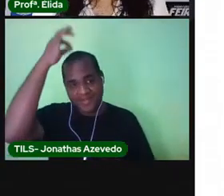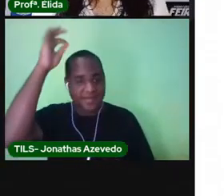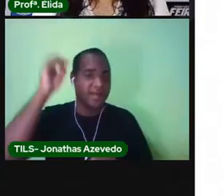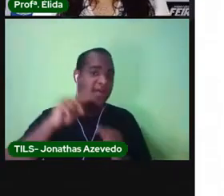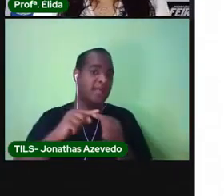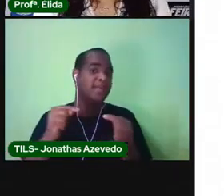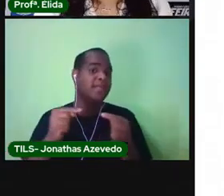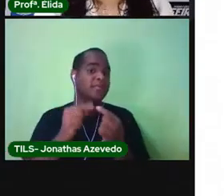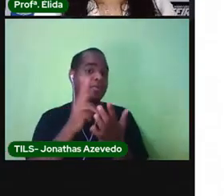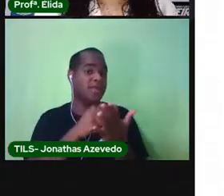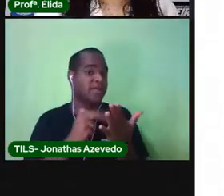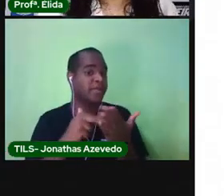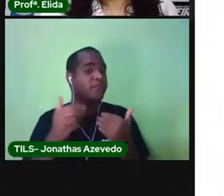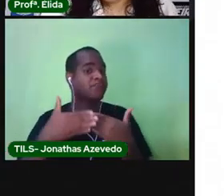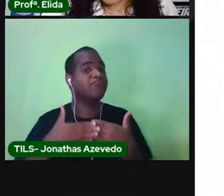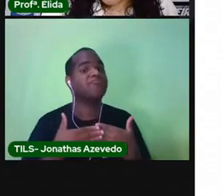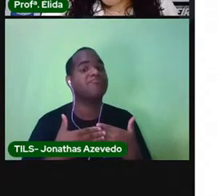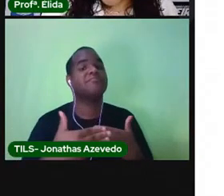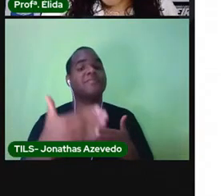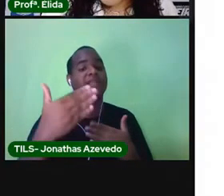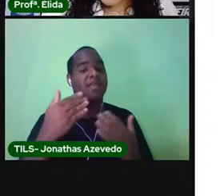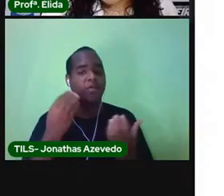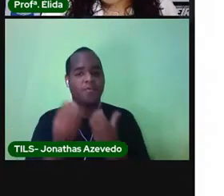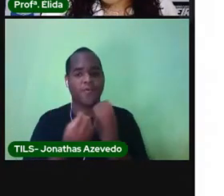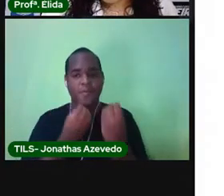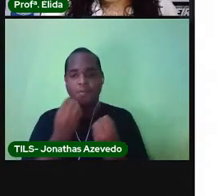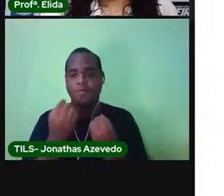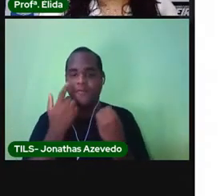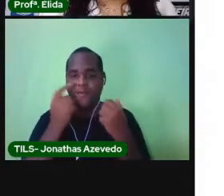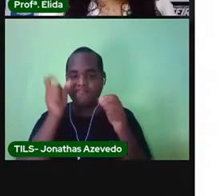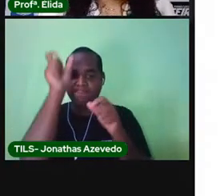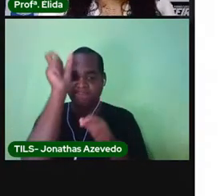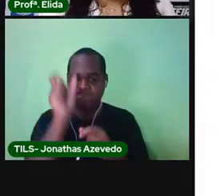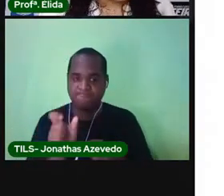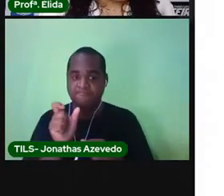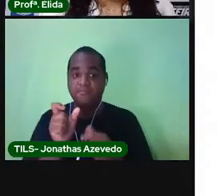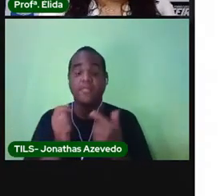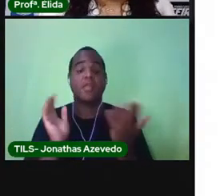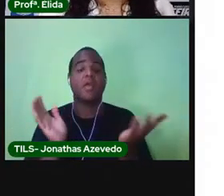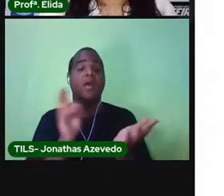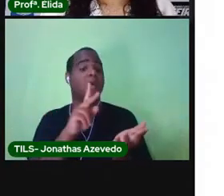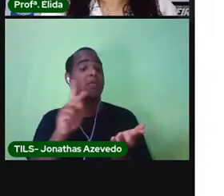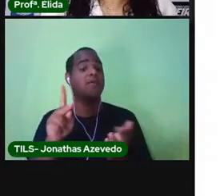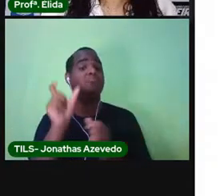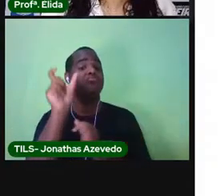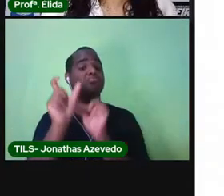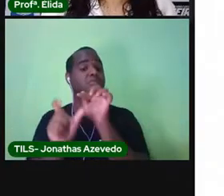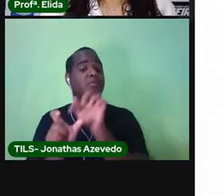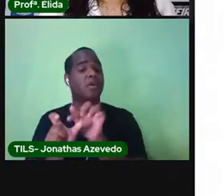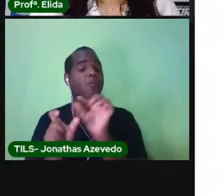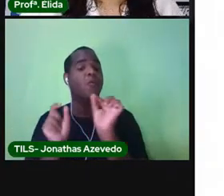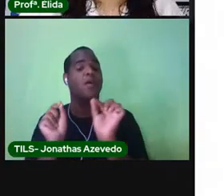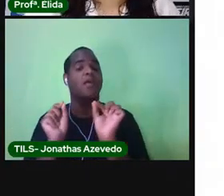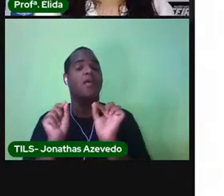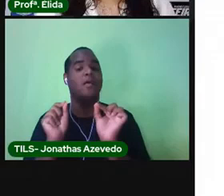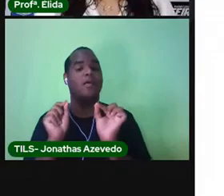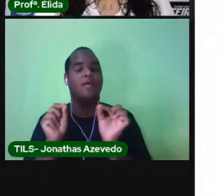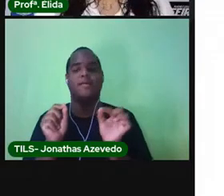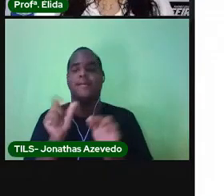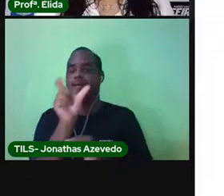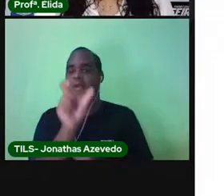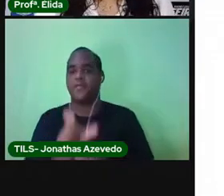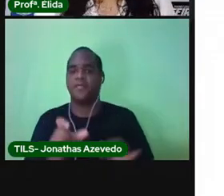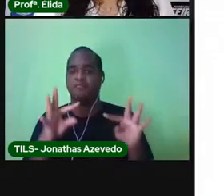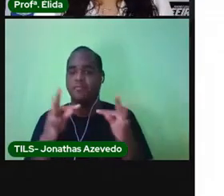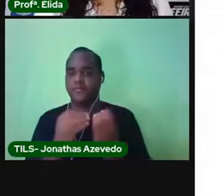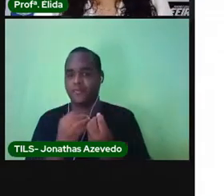a gente vai entender agora no conceito. Pronto, o que é conceito? Conceito é tudo